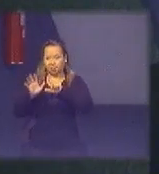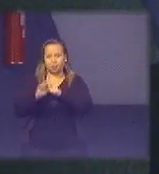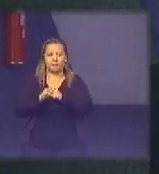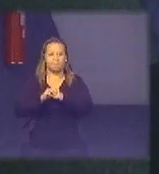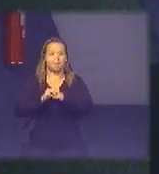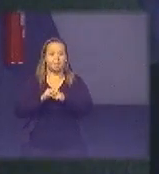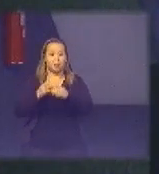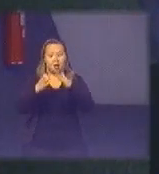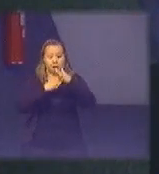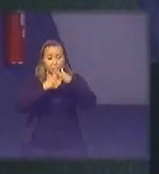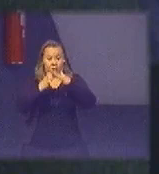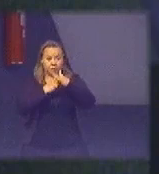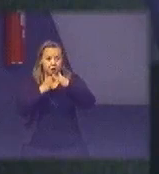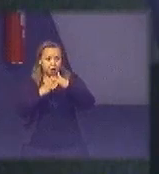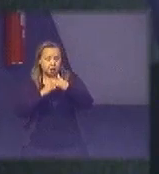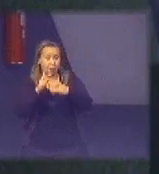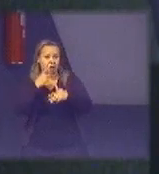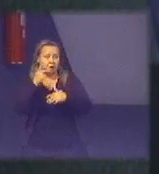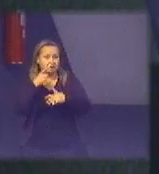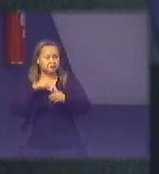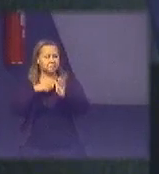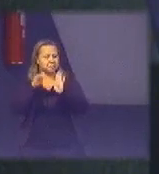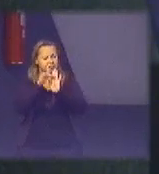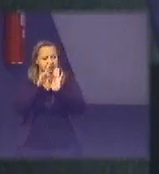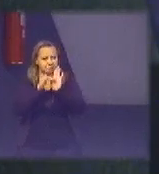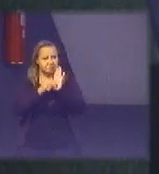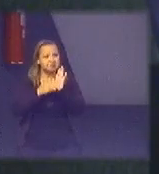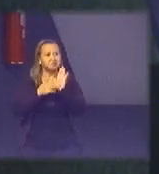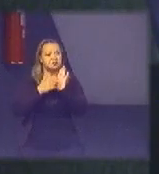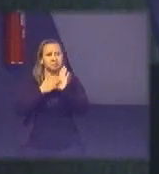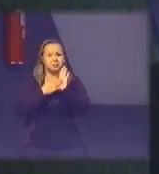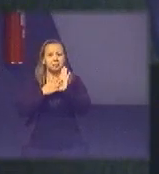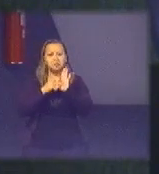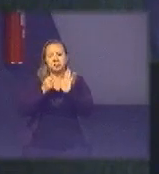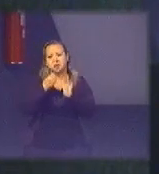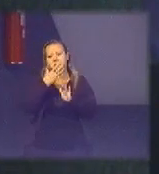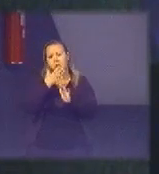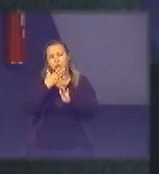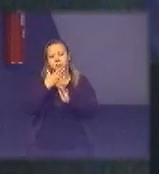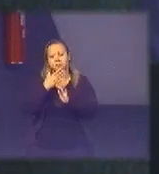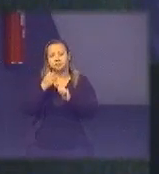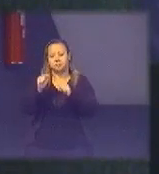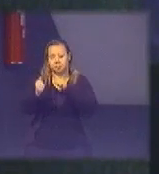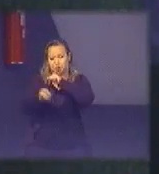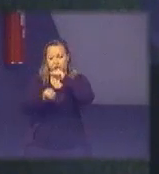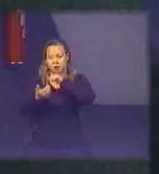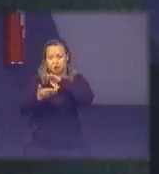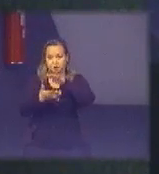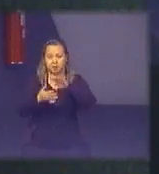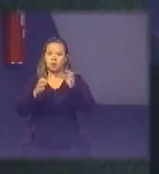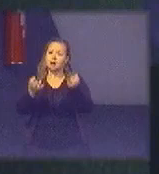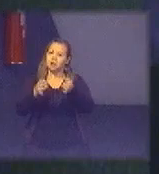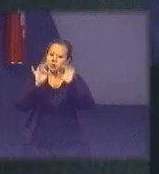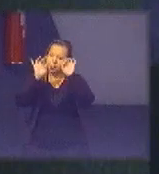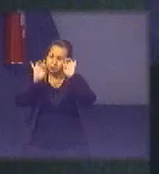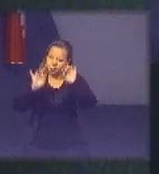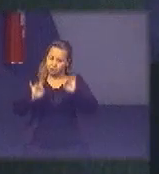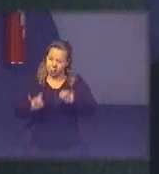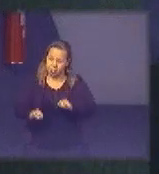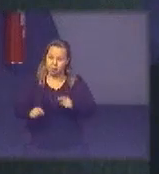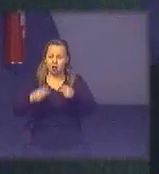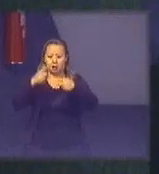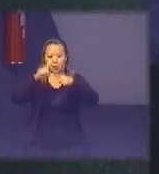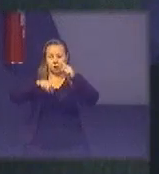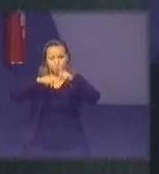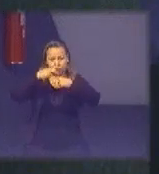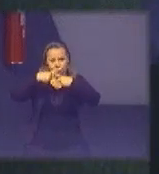mercado tá se motivando também eles tem uma pauta boa de sustentabilidade a CNI e eles estão querendo fazer especificações de produtos né diminuir o